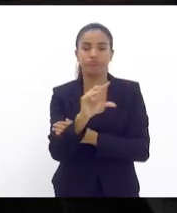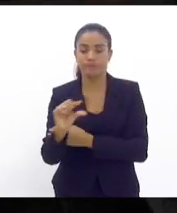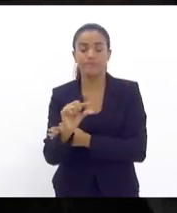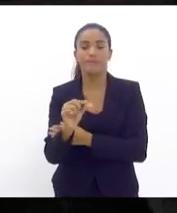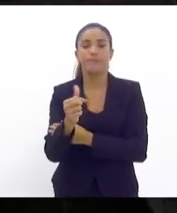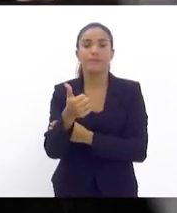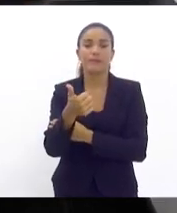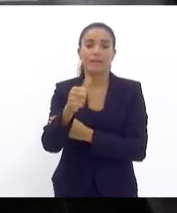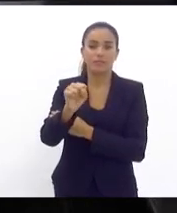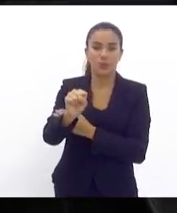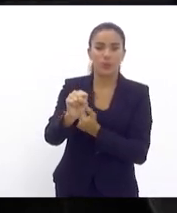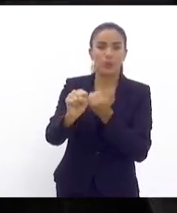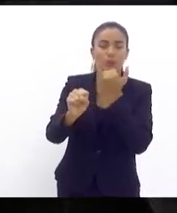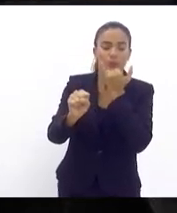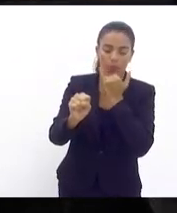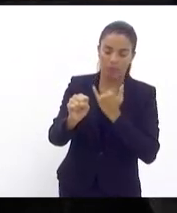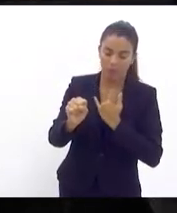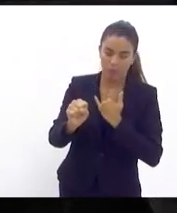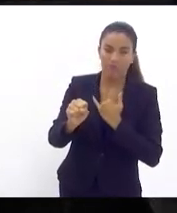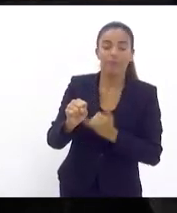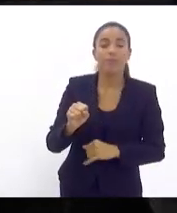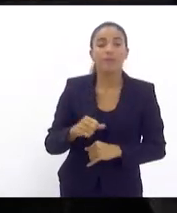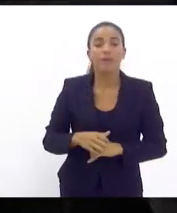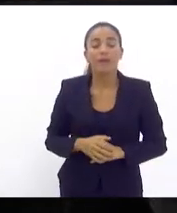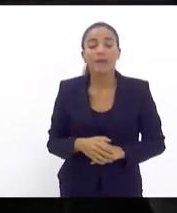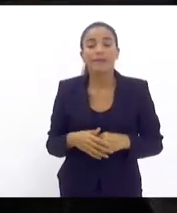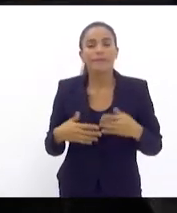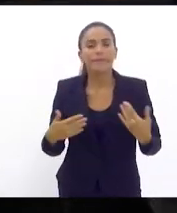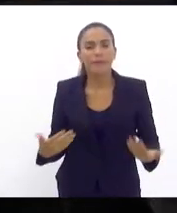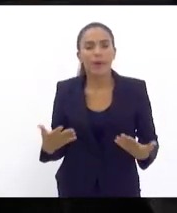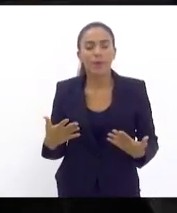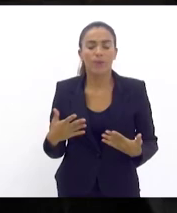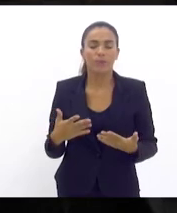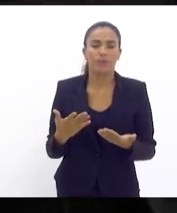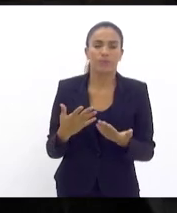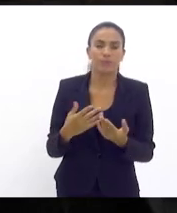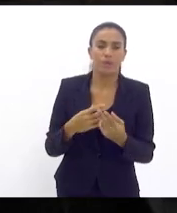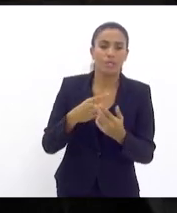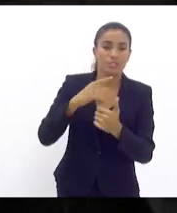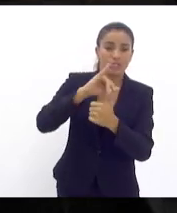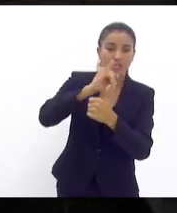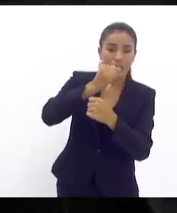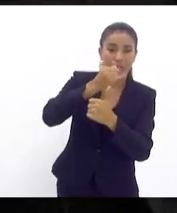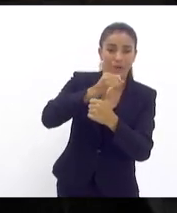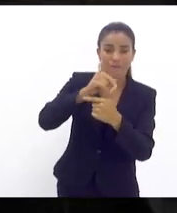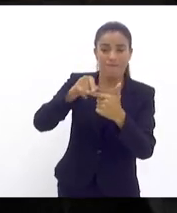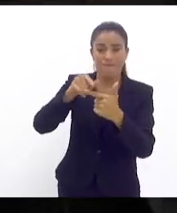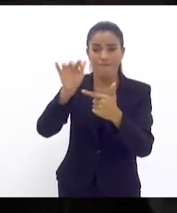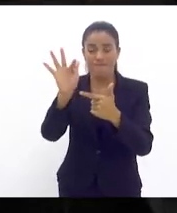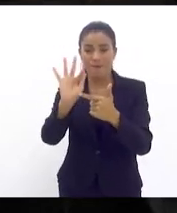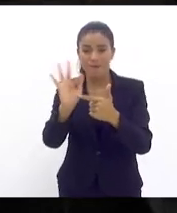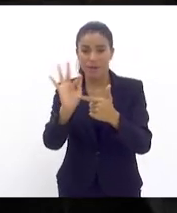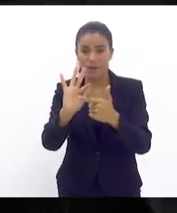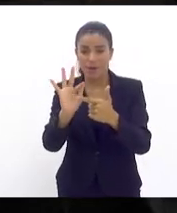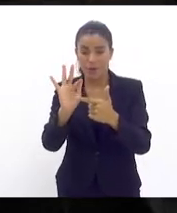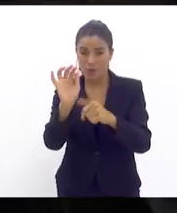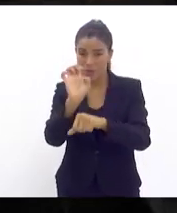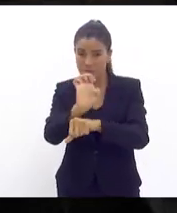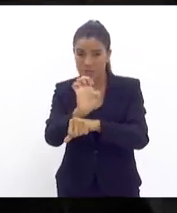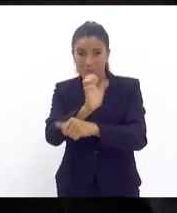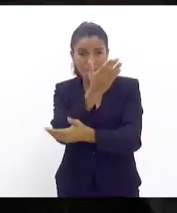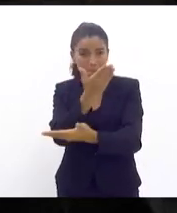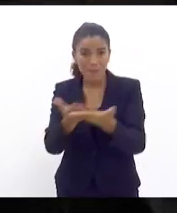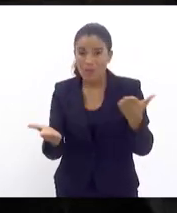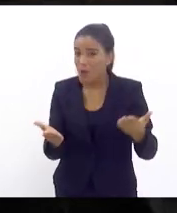Falei aqui ontem que só nos dois primeiros meses o Estado já tinha perdido um